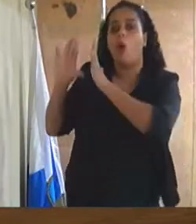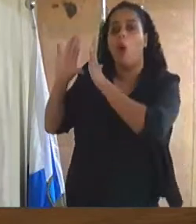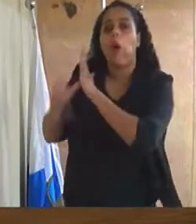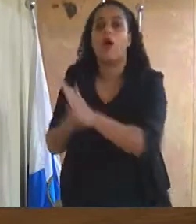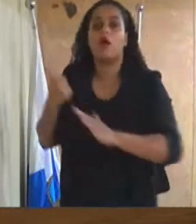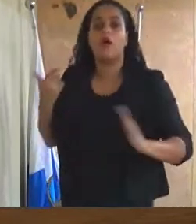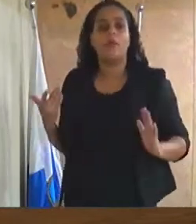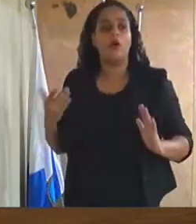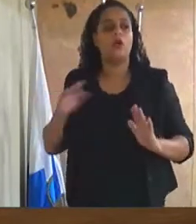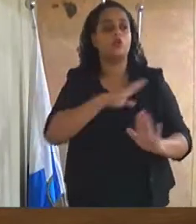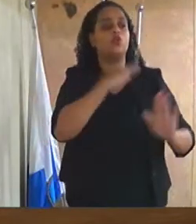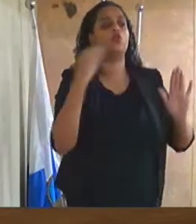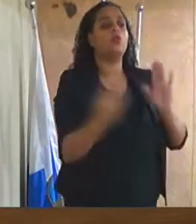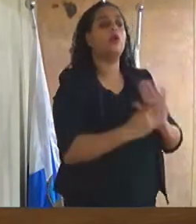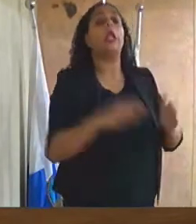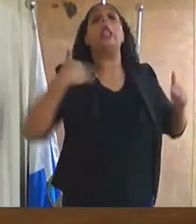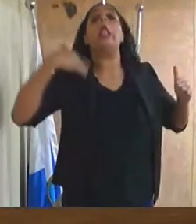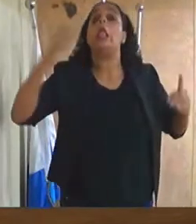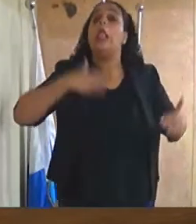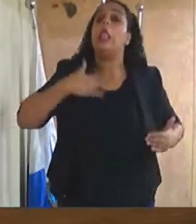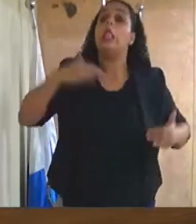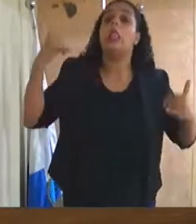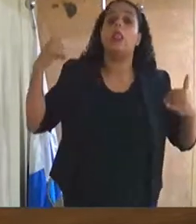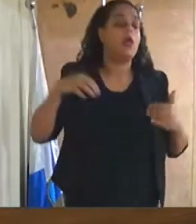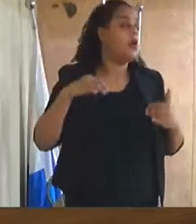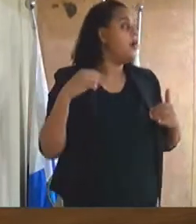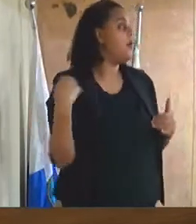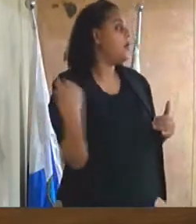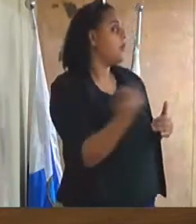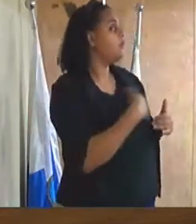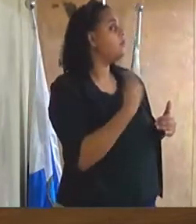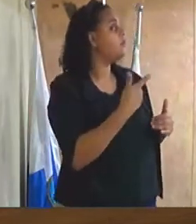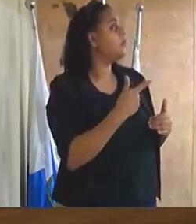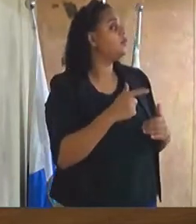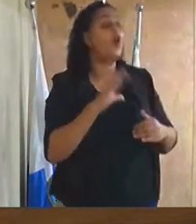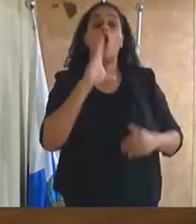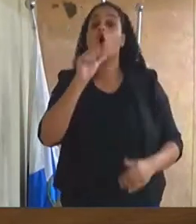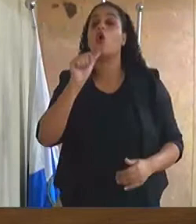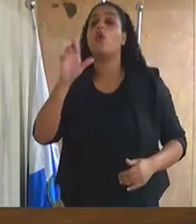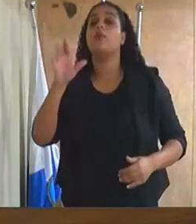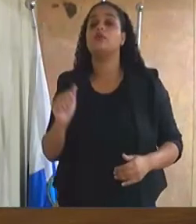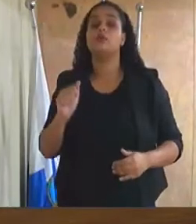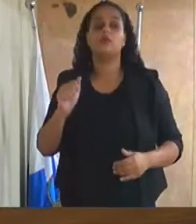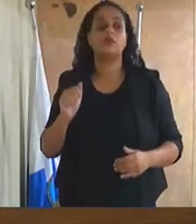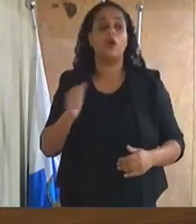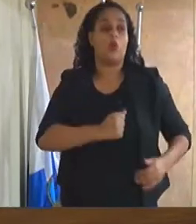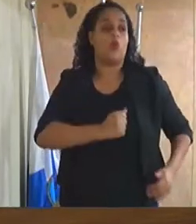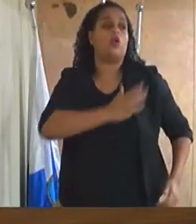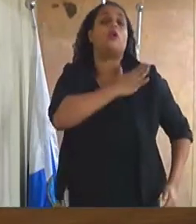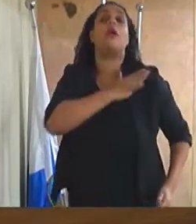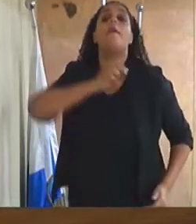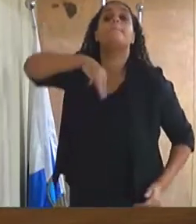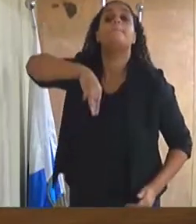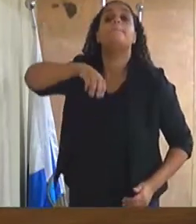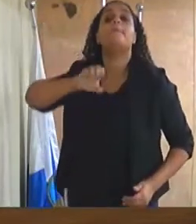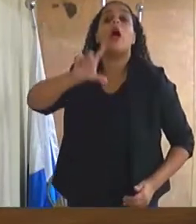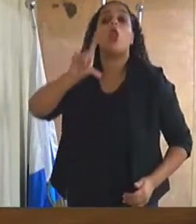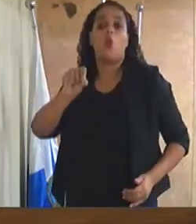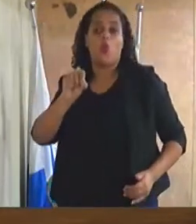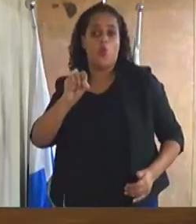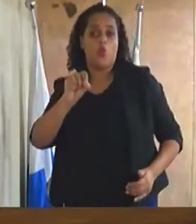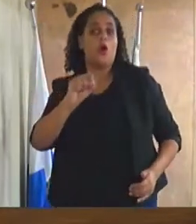todo mundo. E o nosso competente coronel Melo tinha colocado